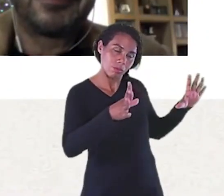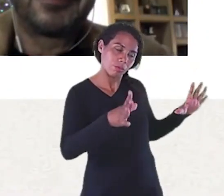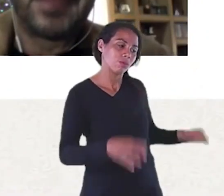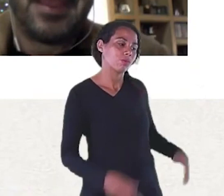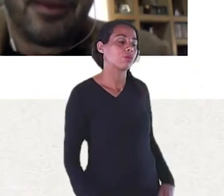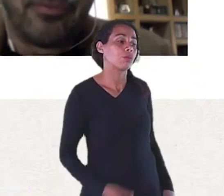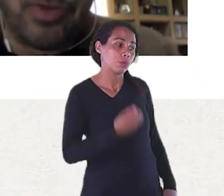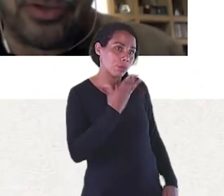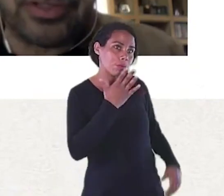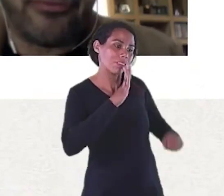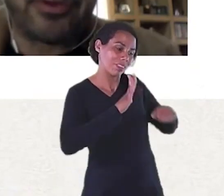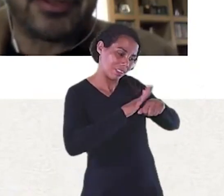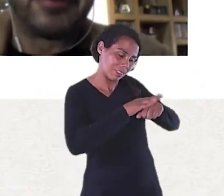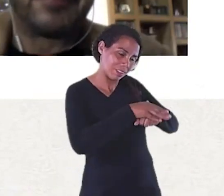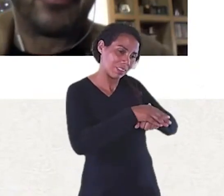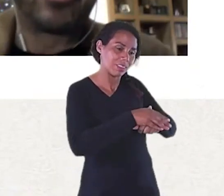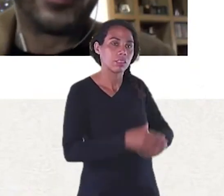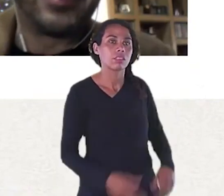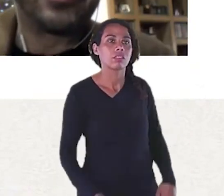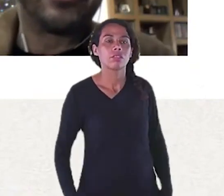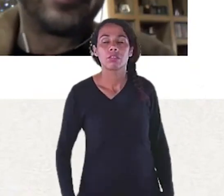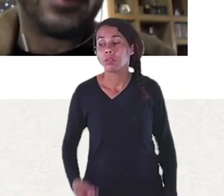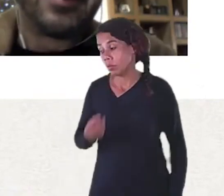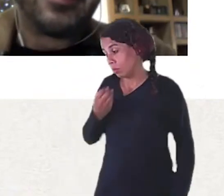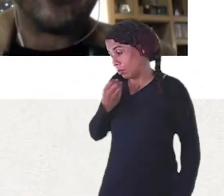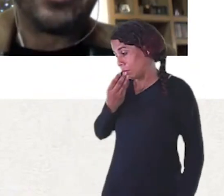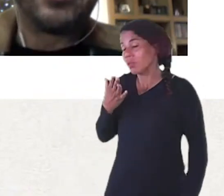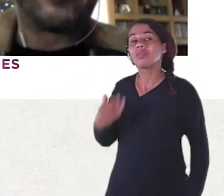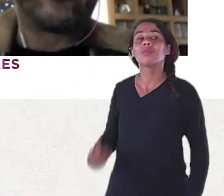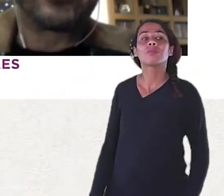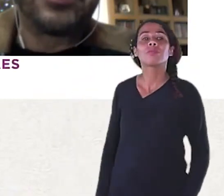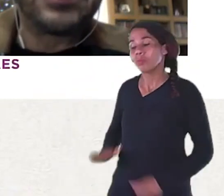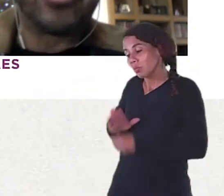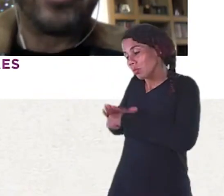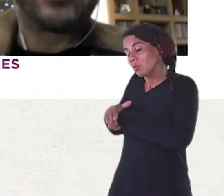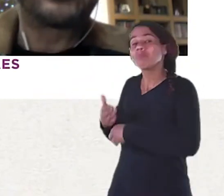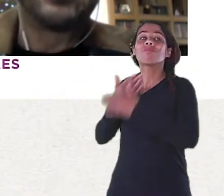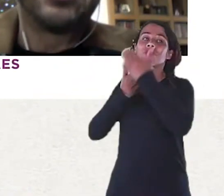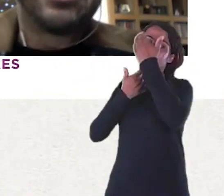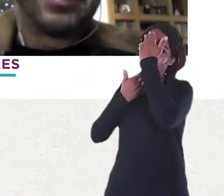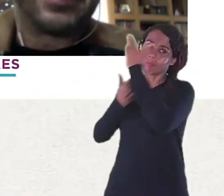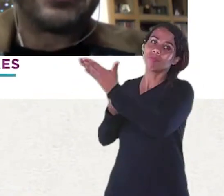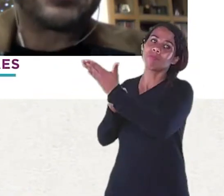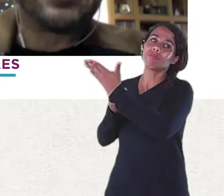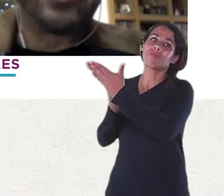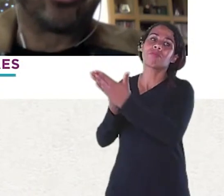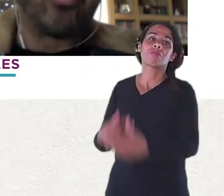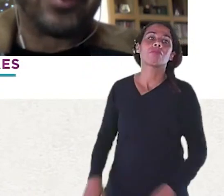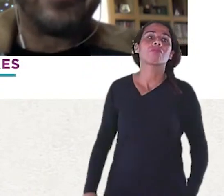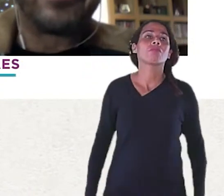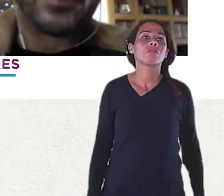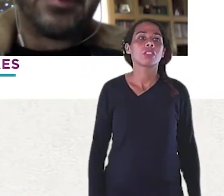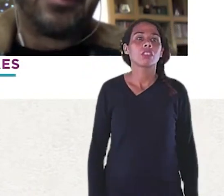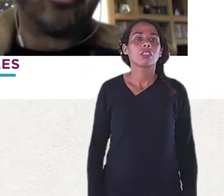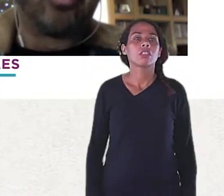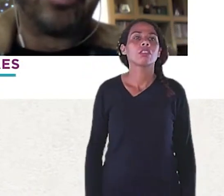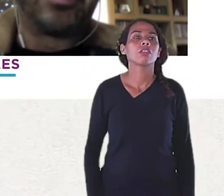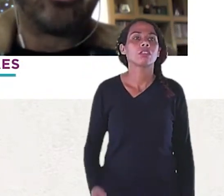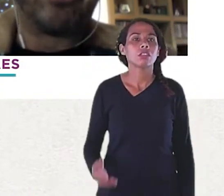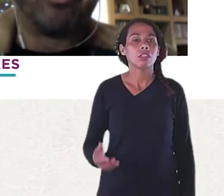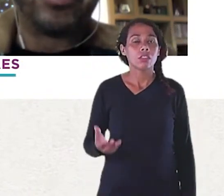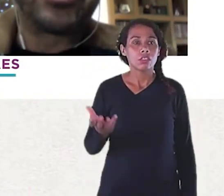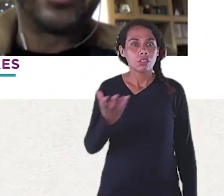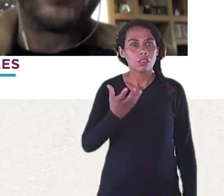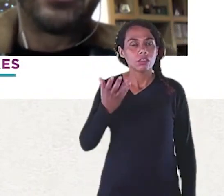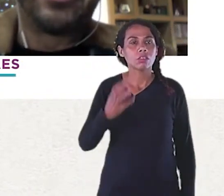Dijon. Boa noite, Afonso. Muito obrigado. Eu queria, Afonso, inicialmente agradecer a editora em